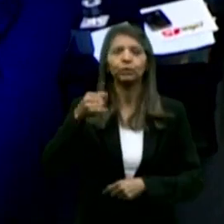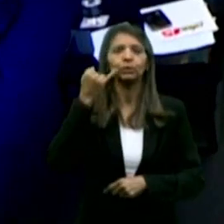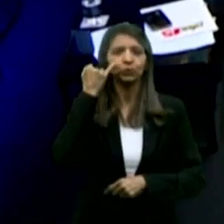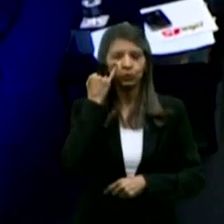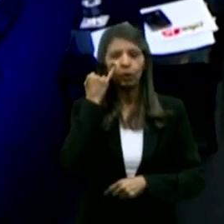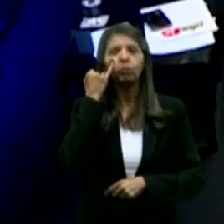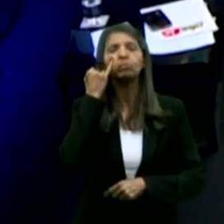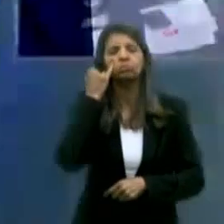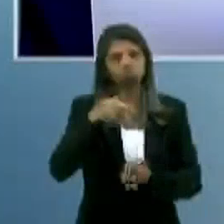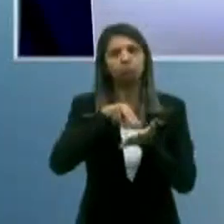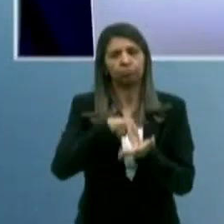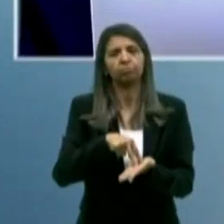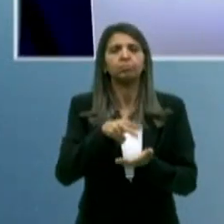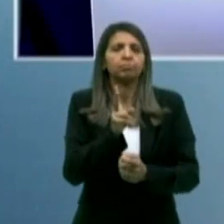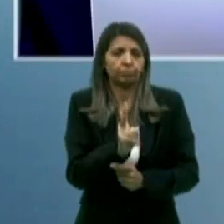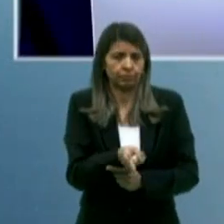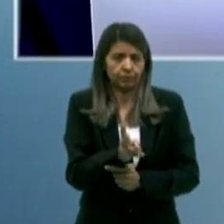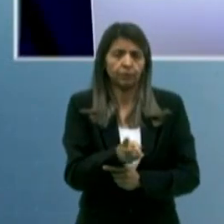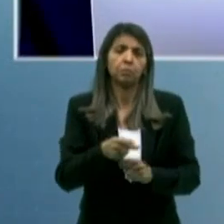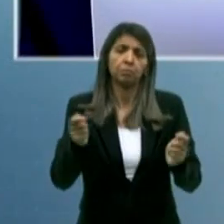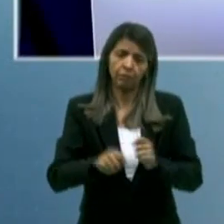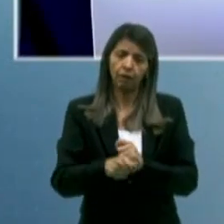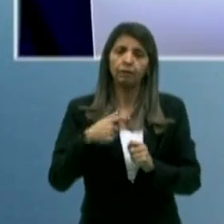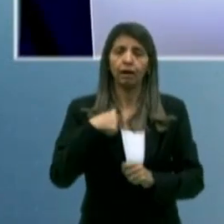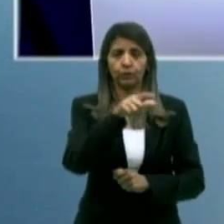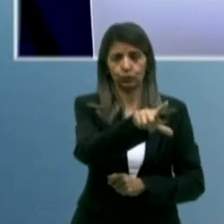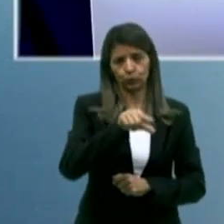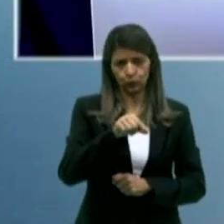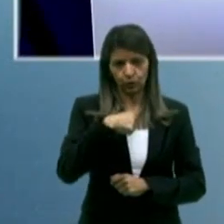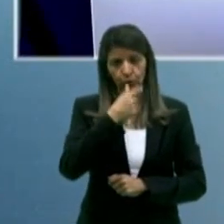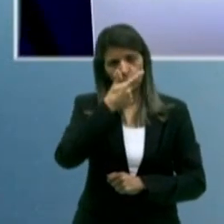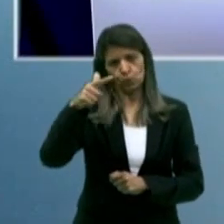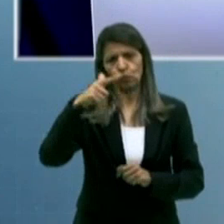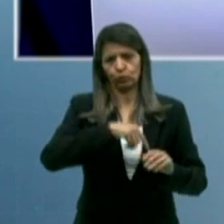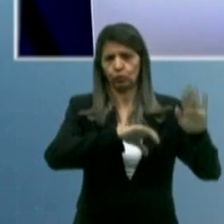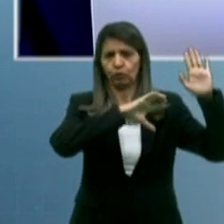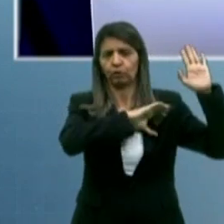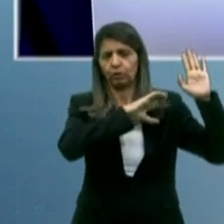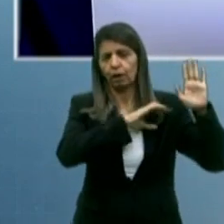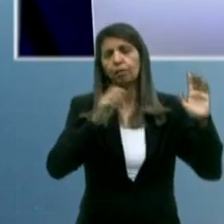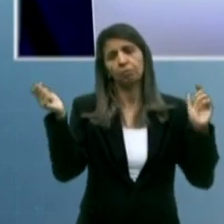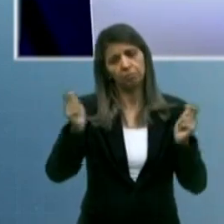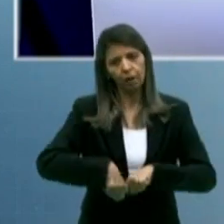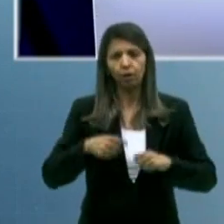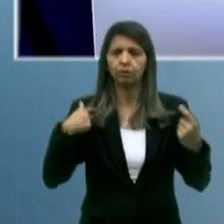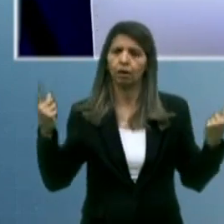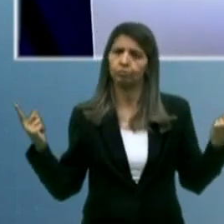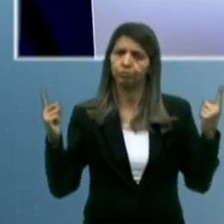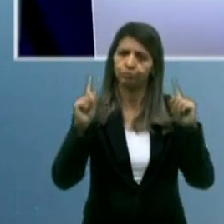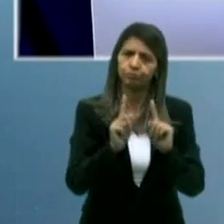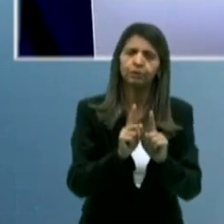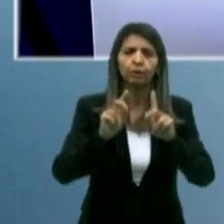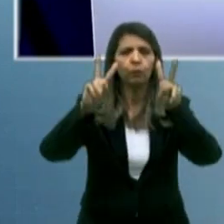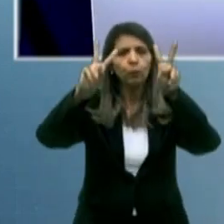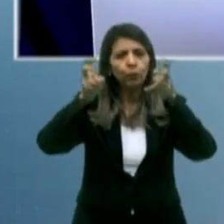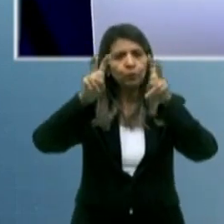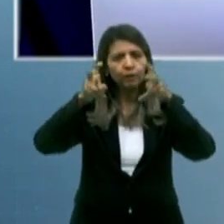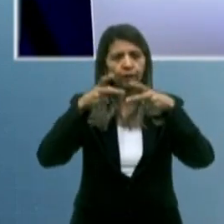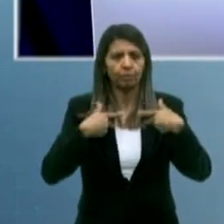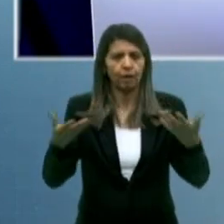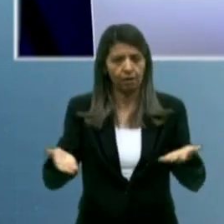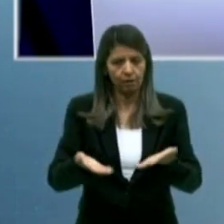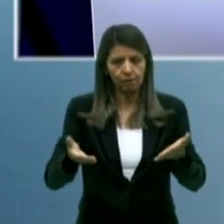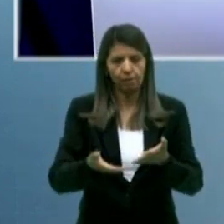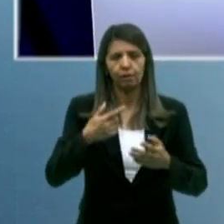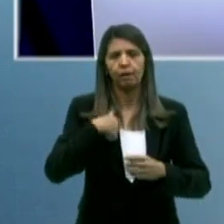centro do nosso cenário e pode escolher um outro candidato com que ele possa debater um assunto que vai ser sorteado por nossa